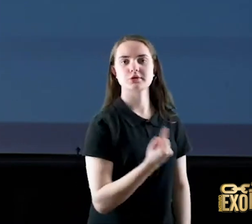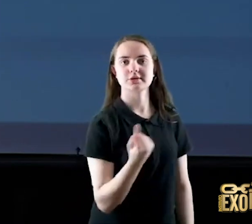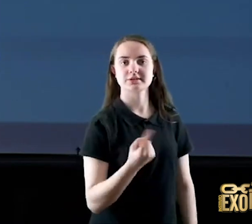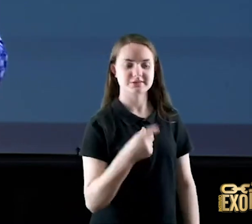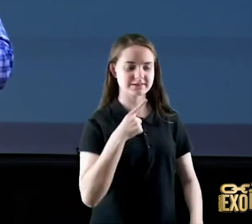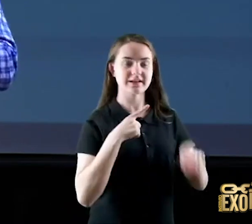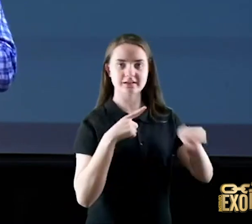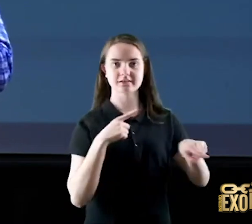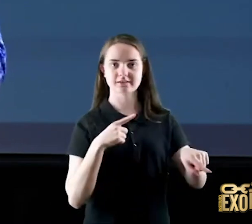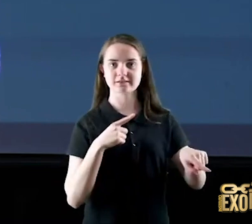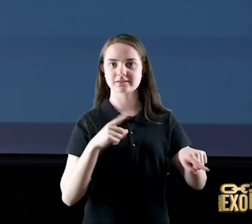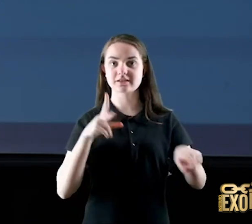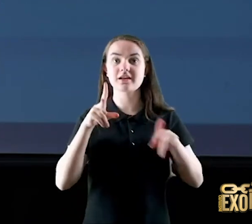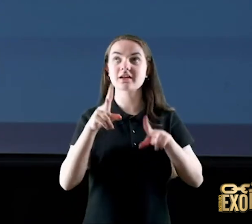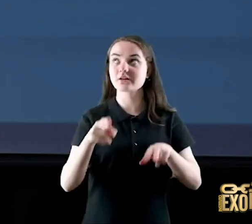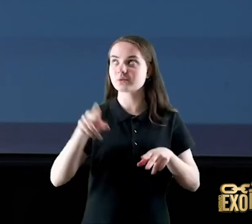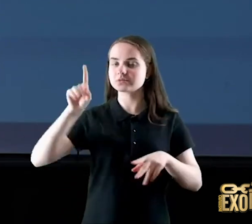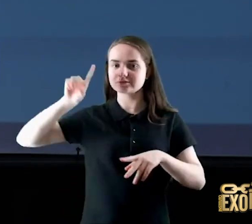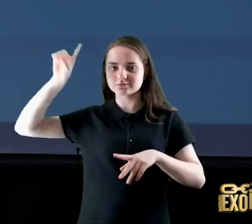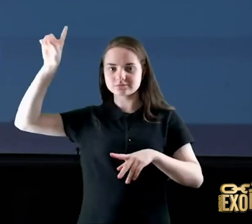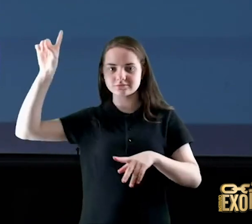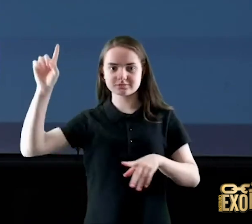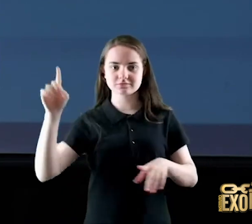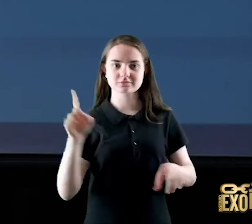ele está dizendo assim eu estou caminhando do teu lado